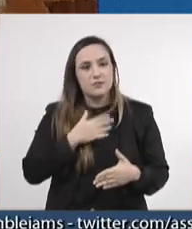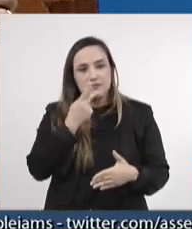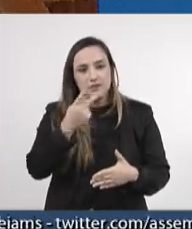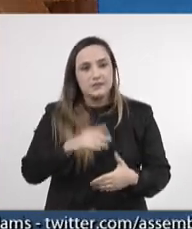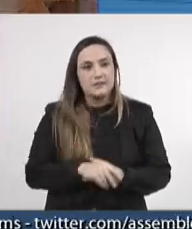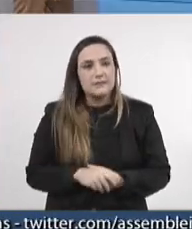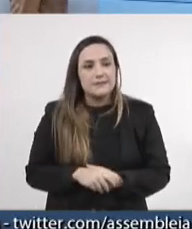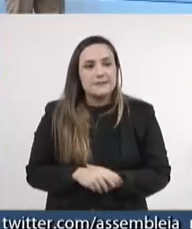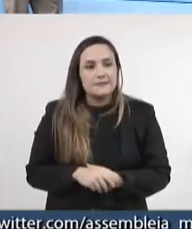fala.